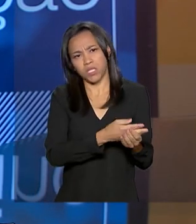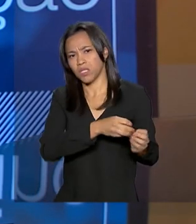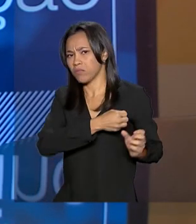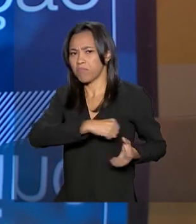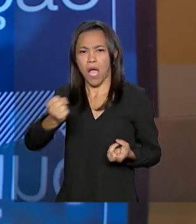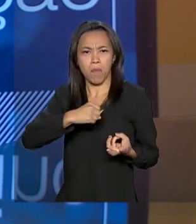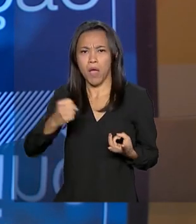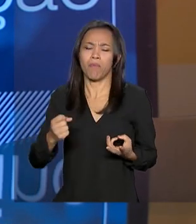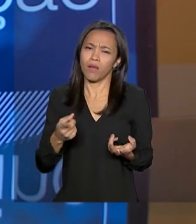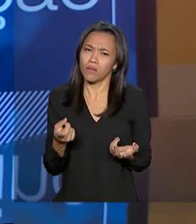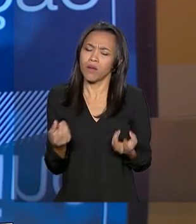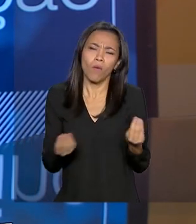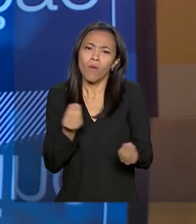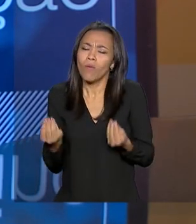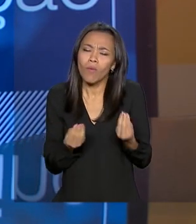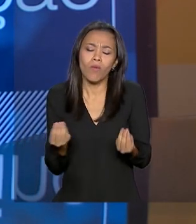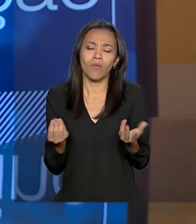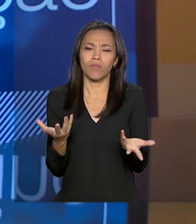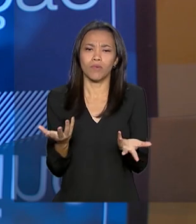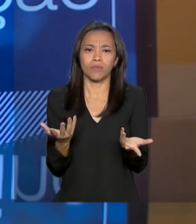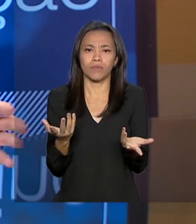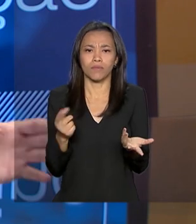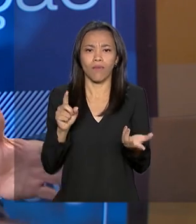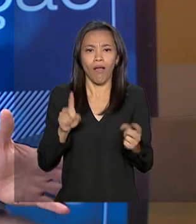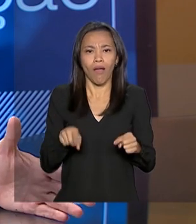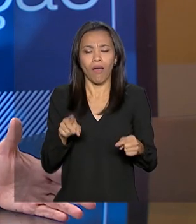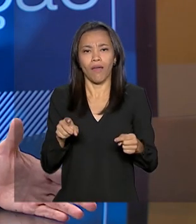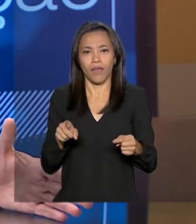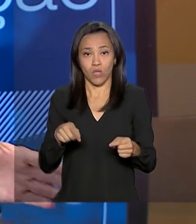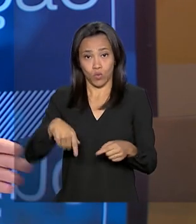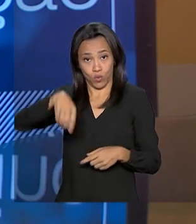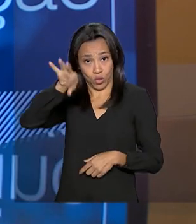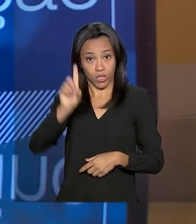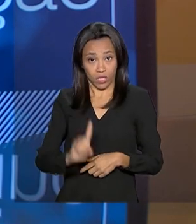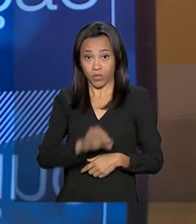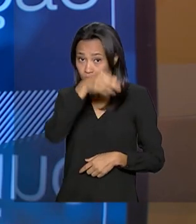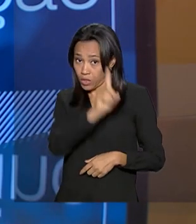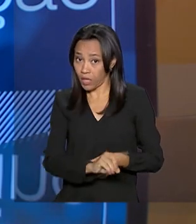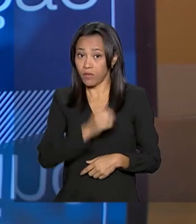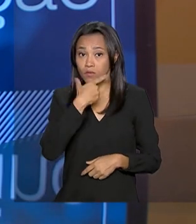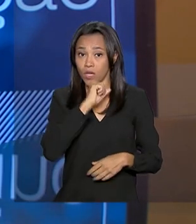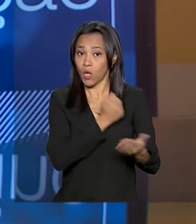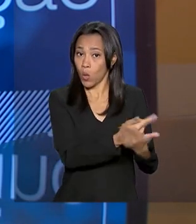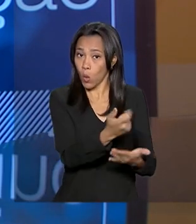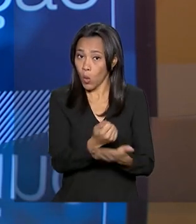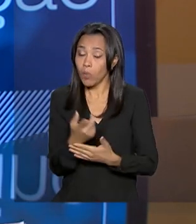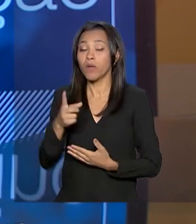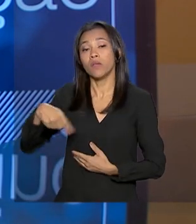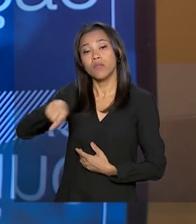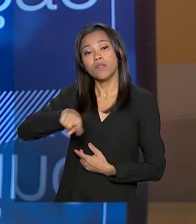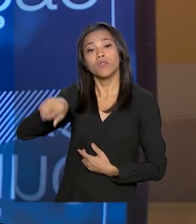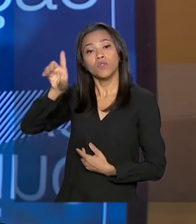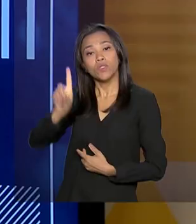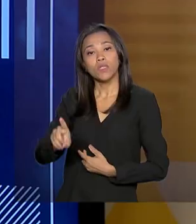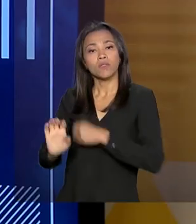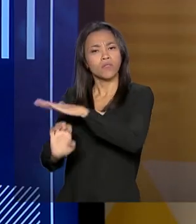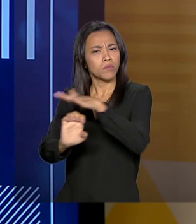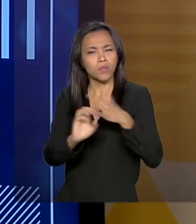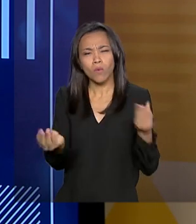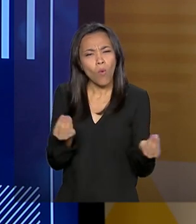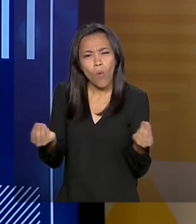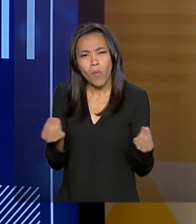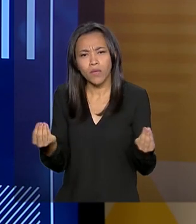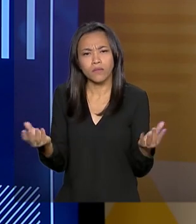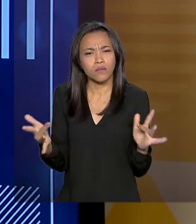nós estamos nessa harmonização entre os direitos do consumidor e das empresas, na visão do senhor? Bom, nós